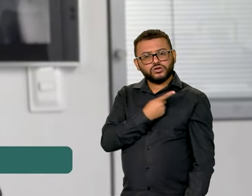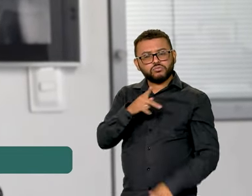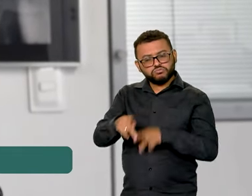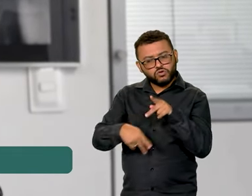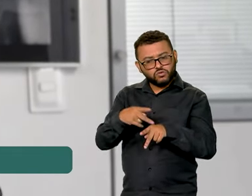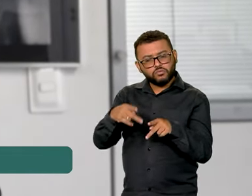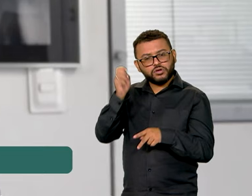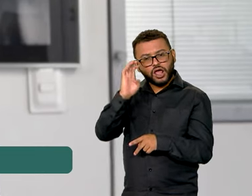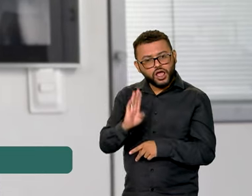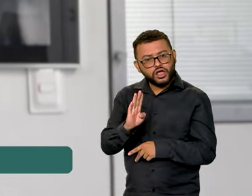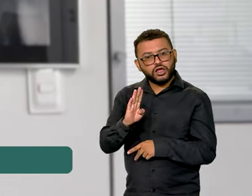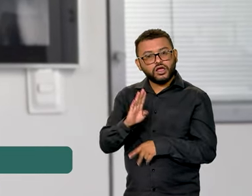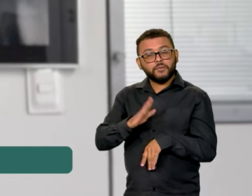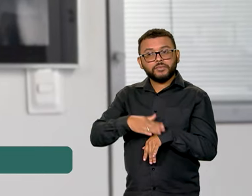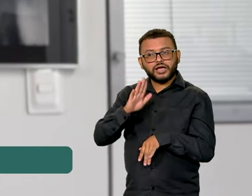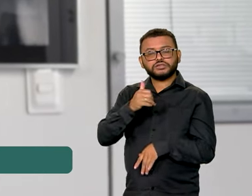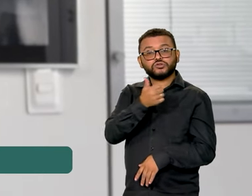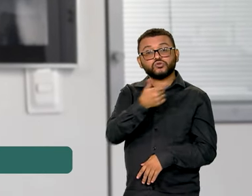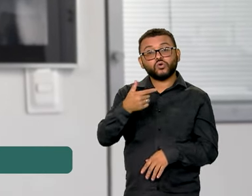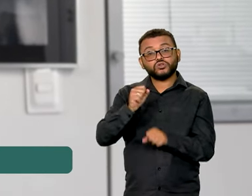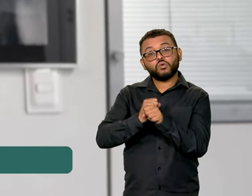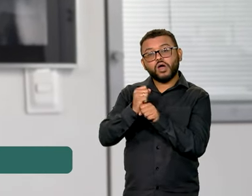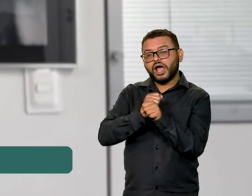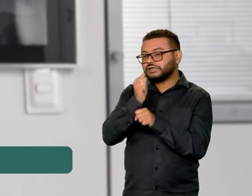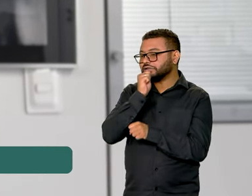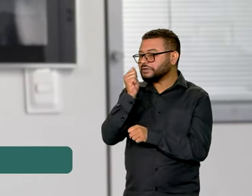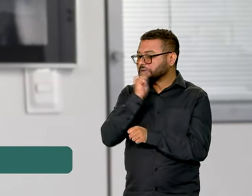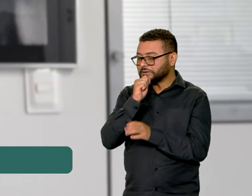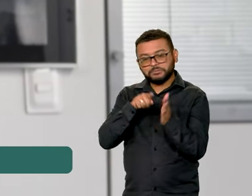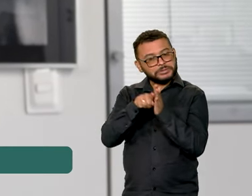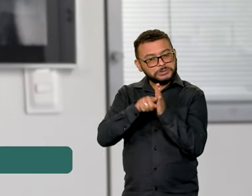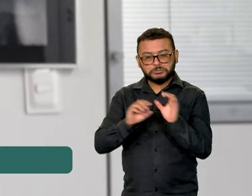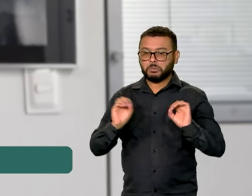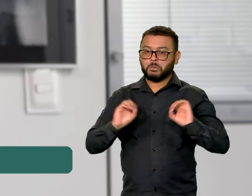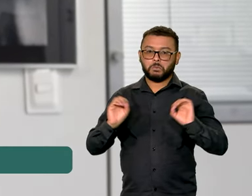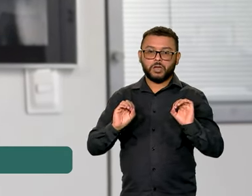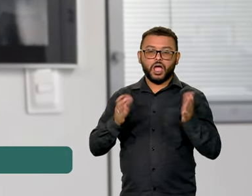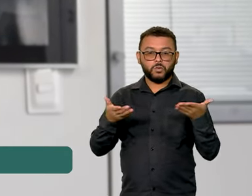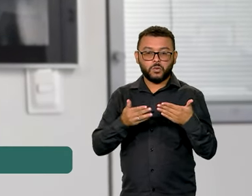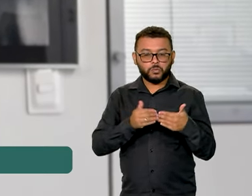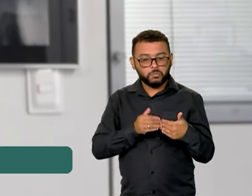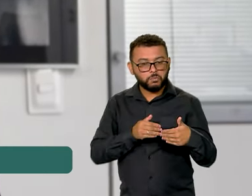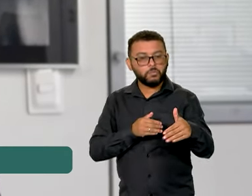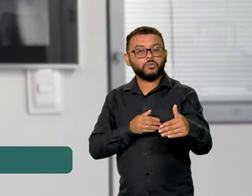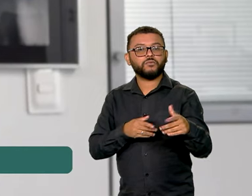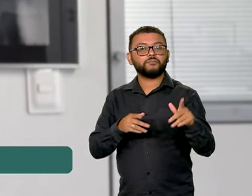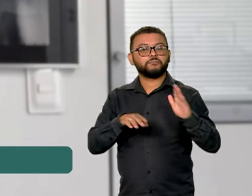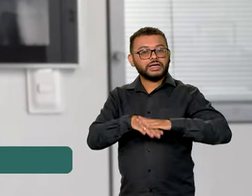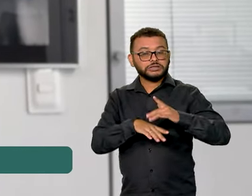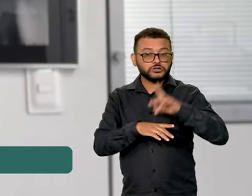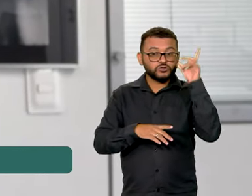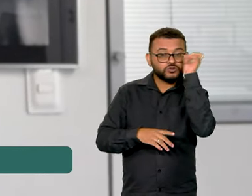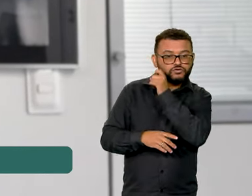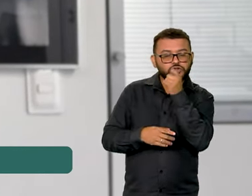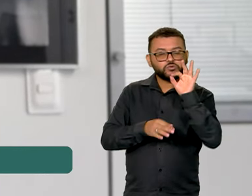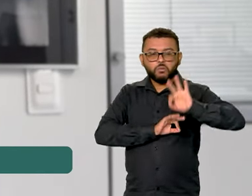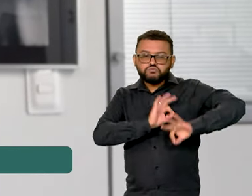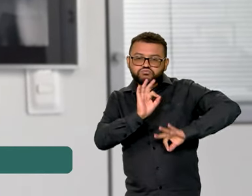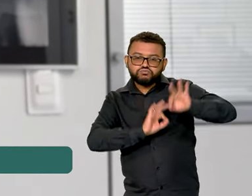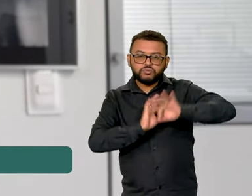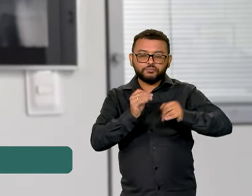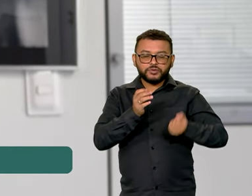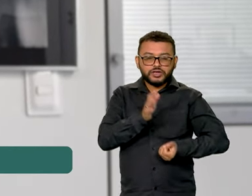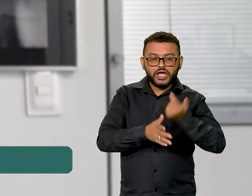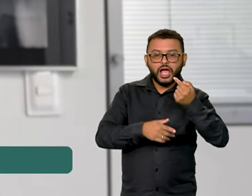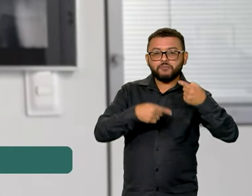brasileira. Eram quase 12 anos que esse censo não era realizado e, por isso, também havia uma dificuldade de planejar as